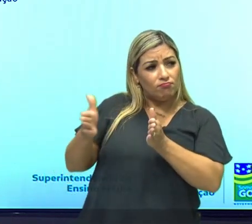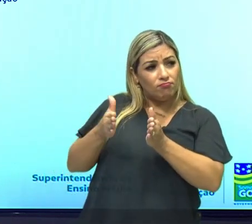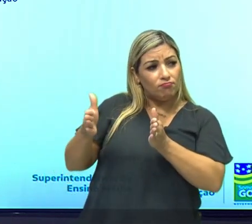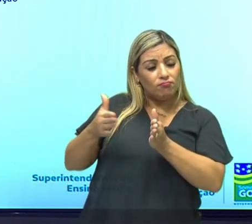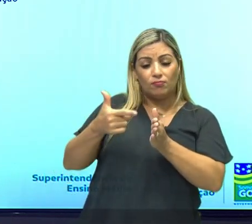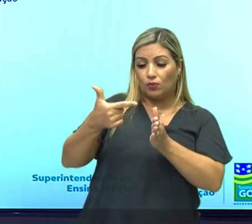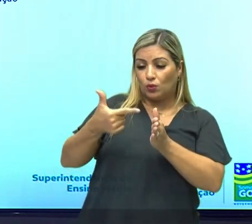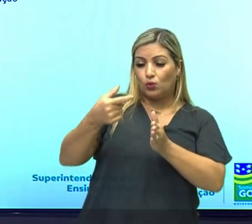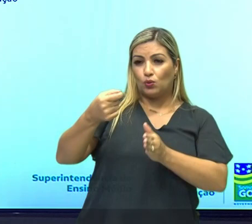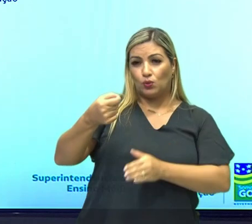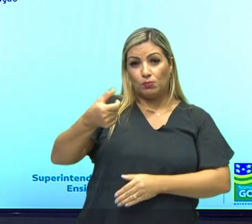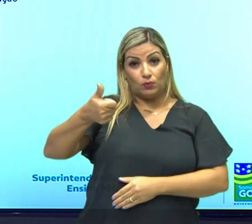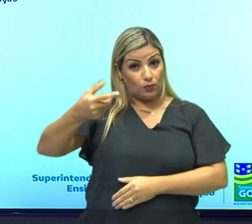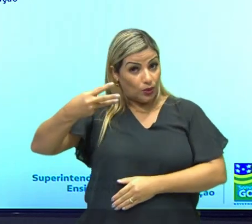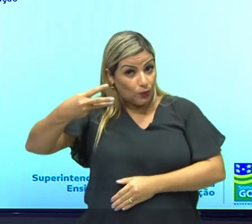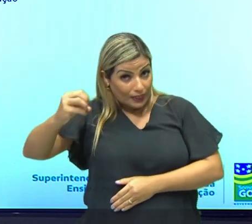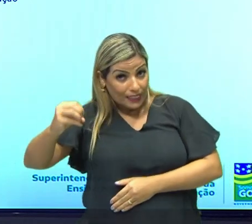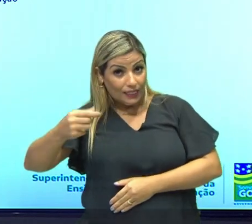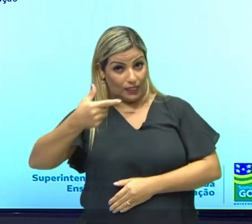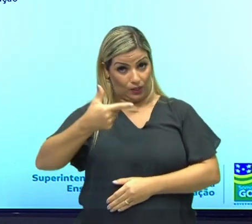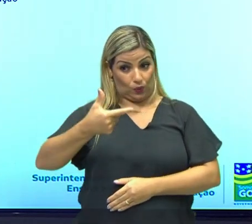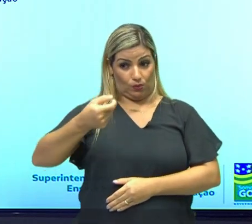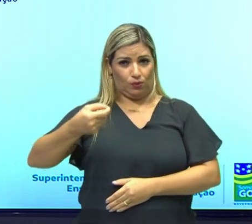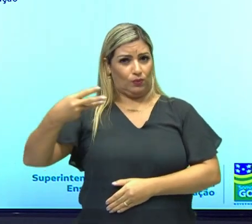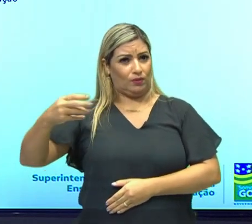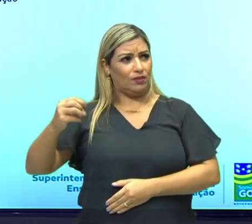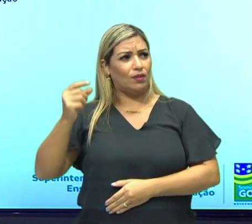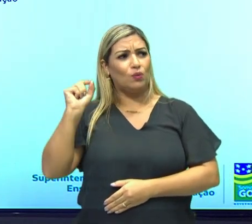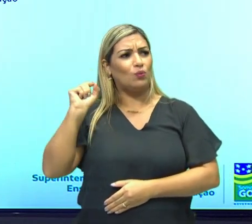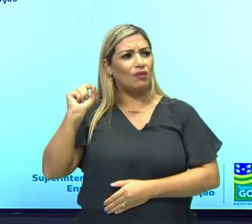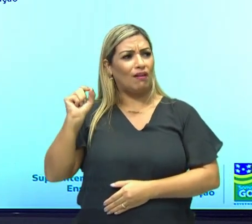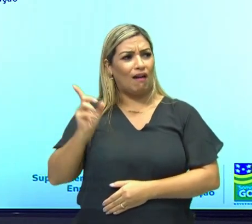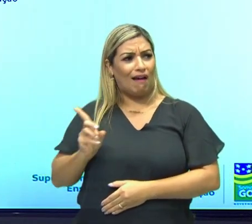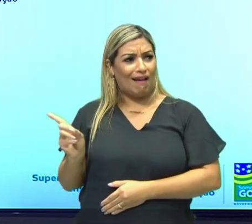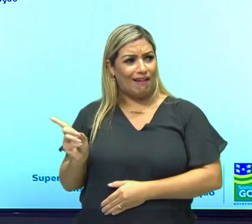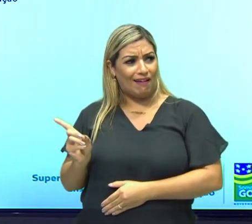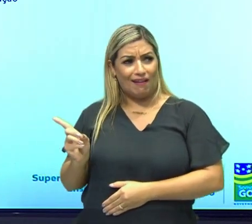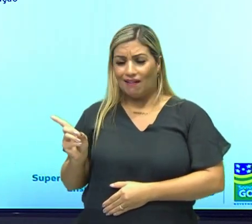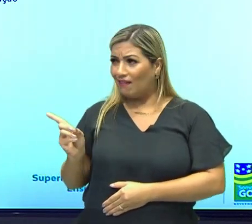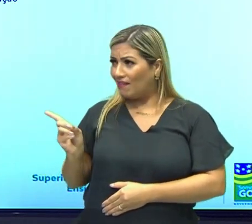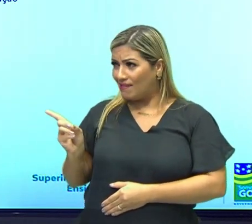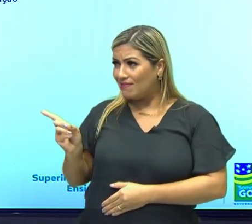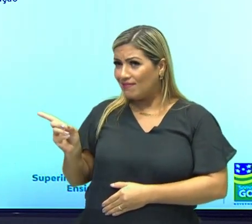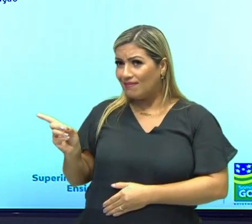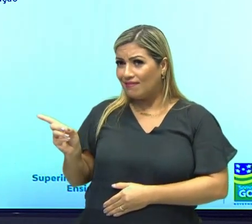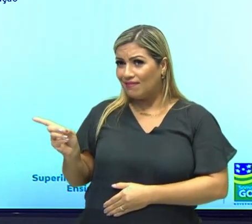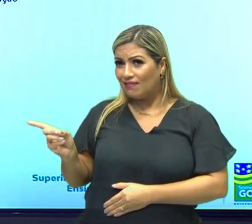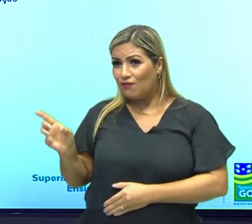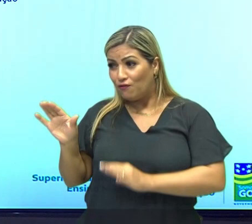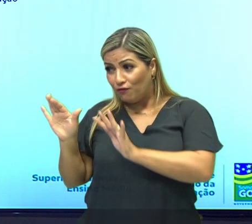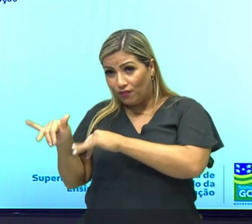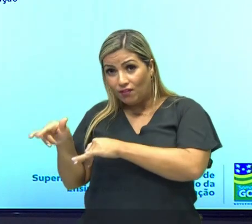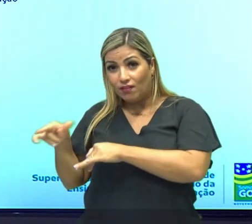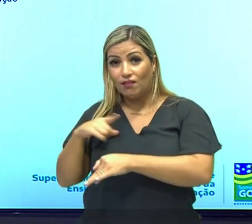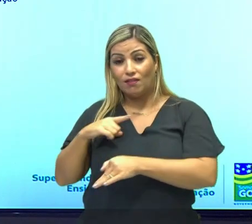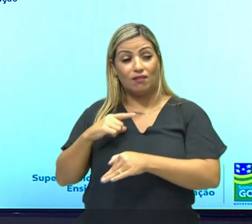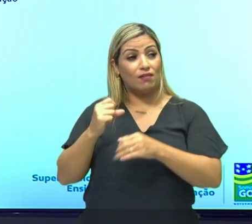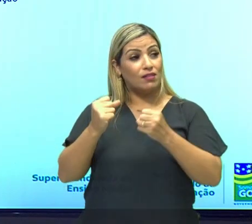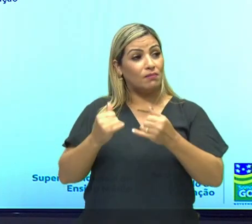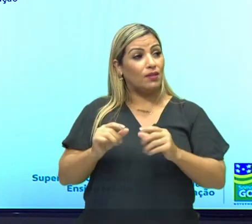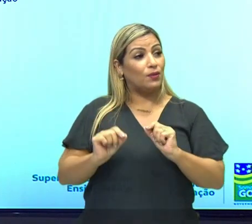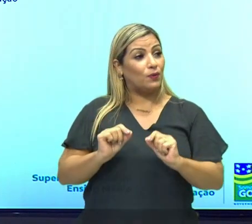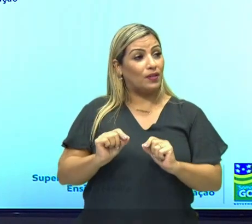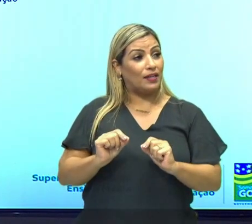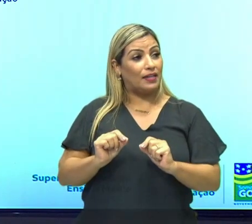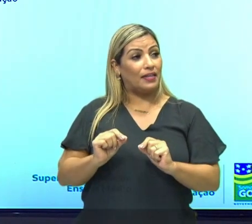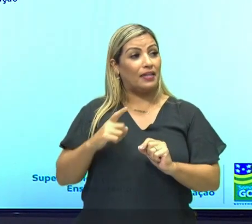falando isso, professor? O você está falando, o eu não estou enxergando? é esse gráfico aqui, esse gráfico aqui lá do final. O tem isso aqui?